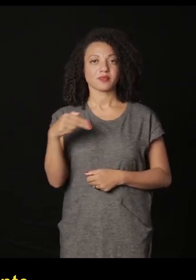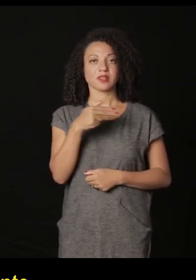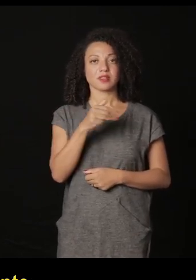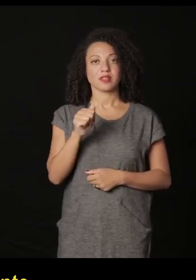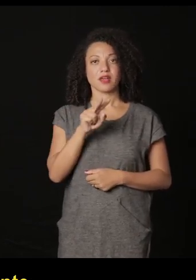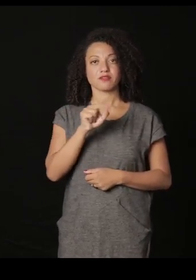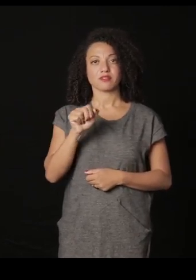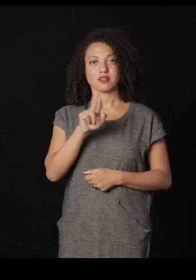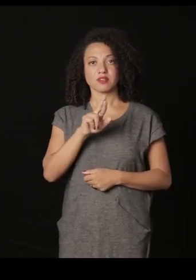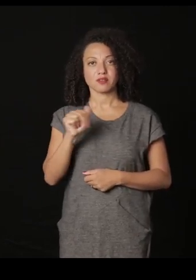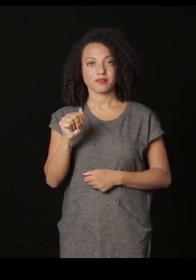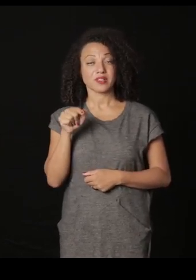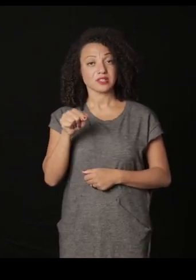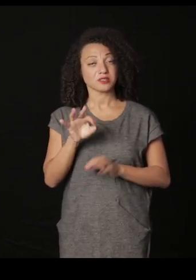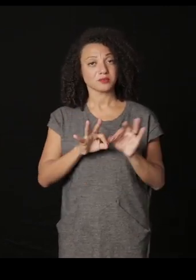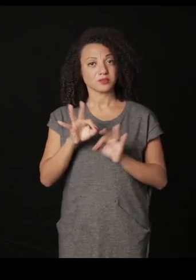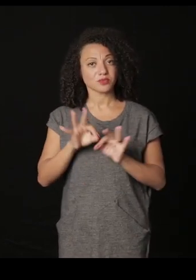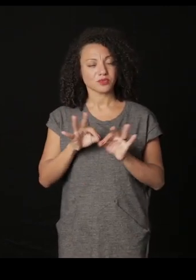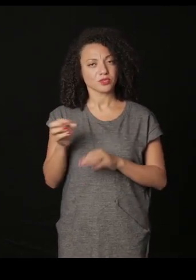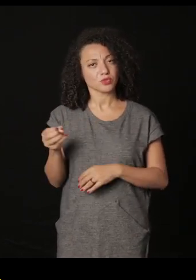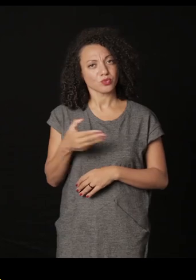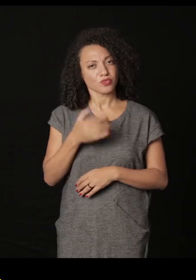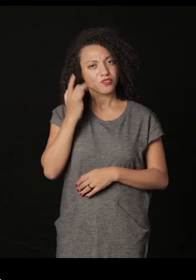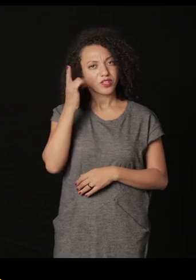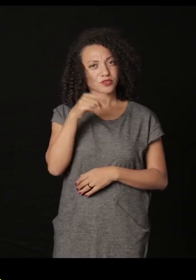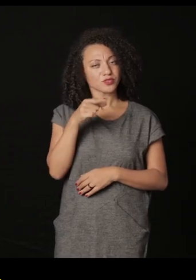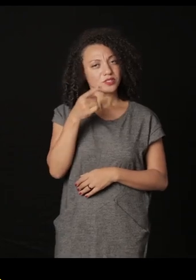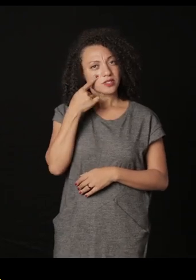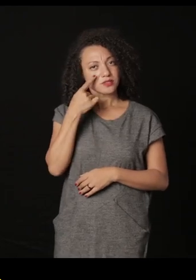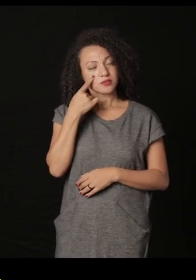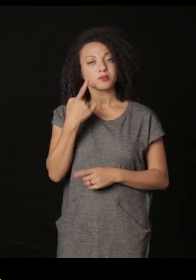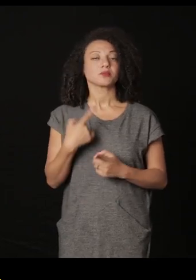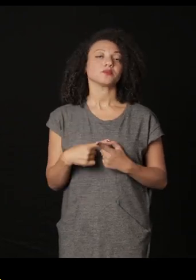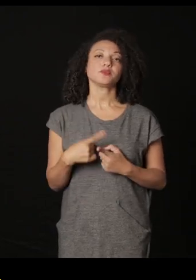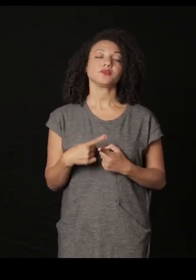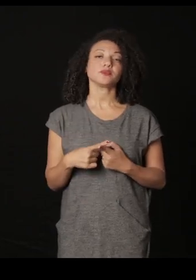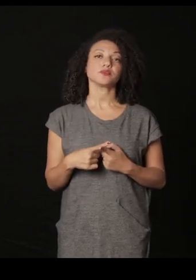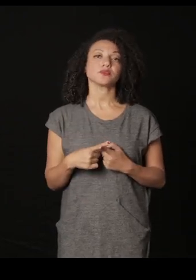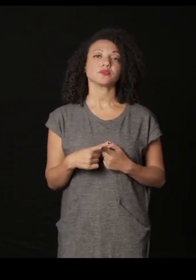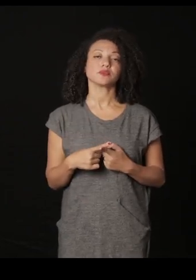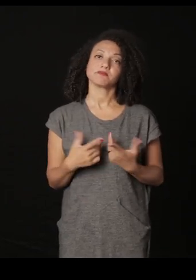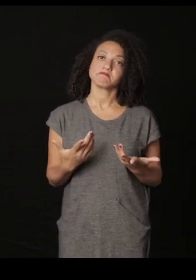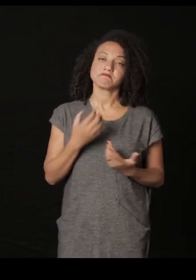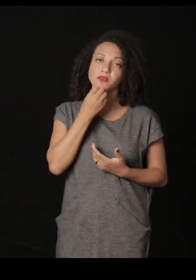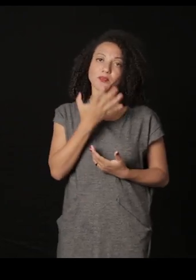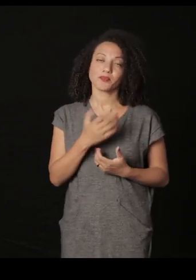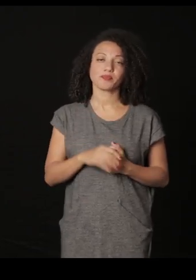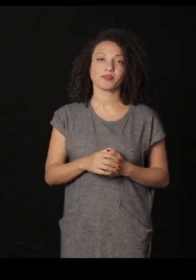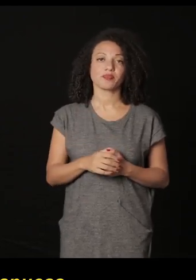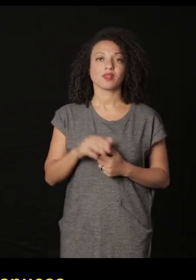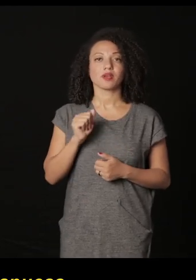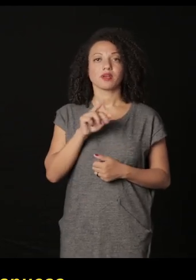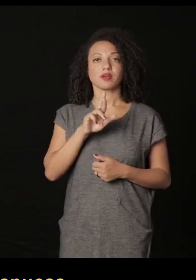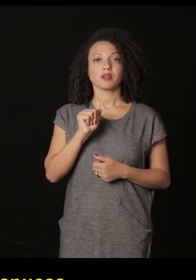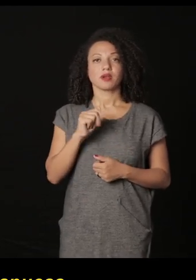mais recente que eu mais fácil de vocês verem porque bom esse é o Arapongas